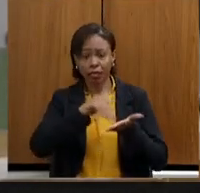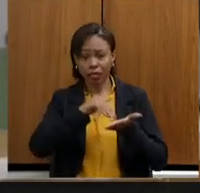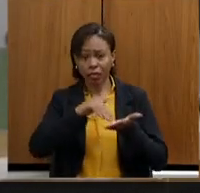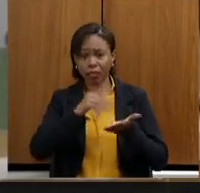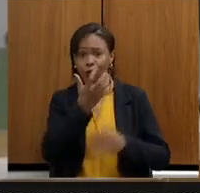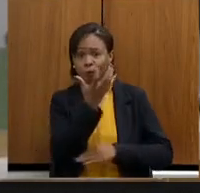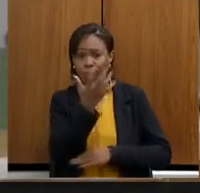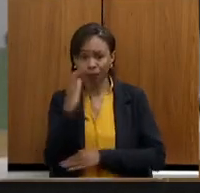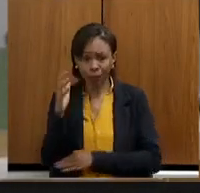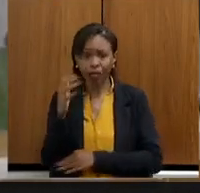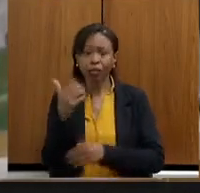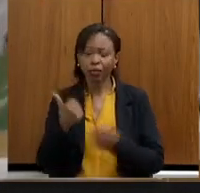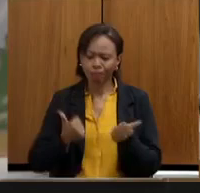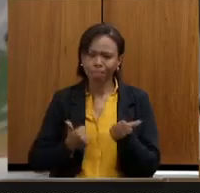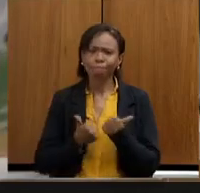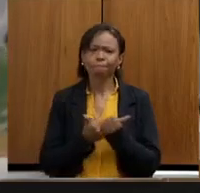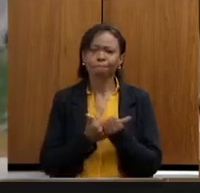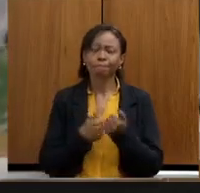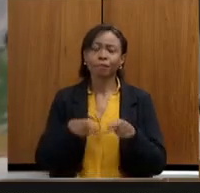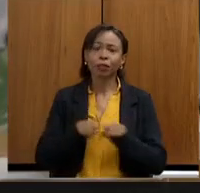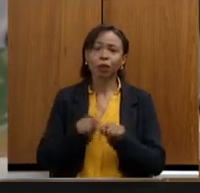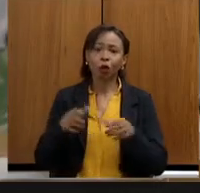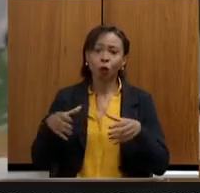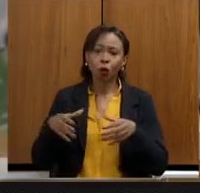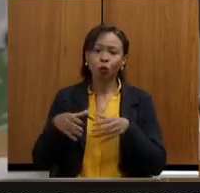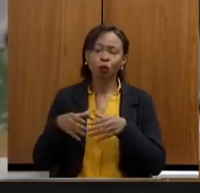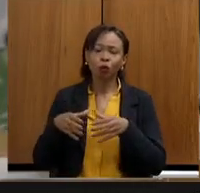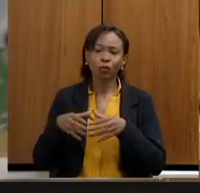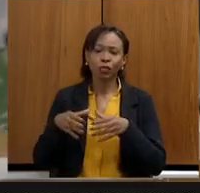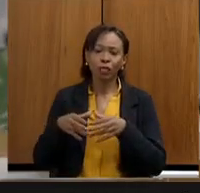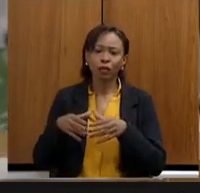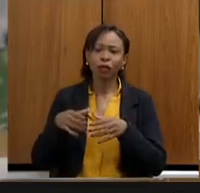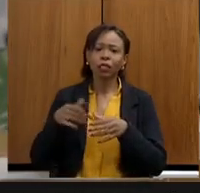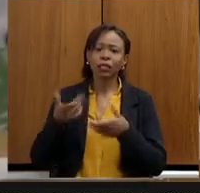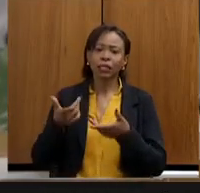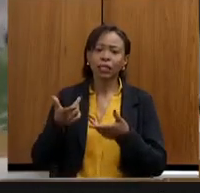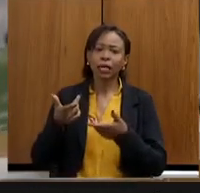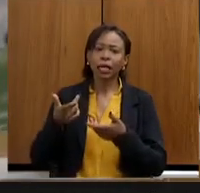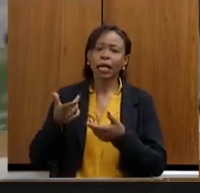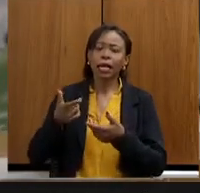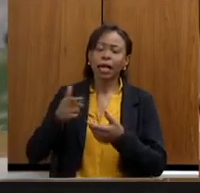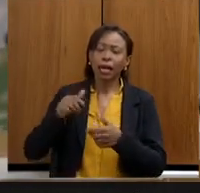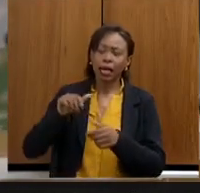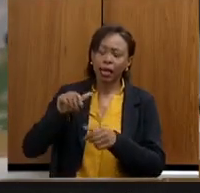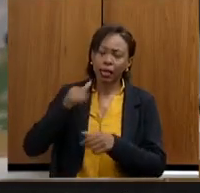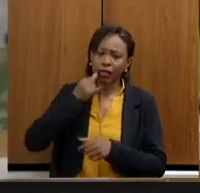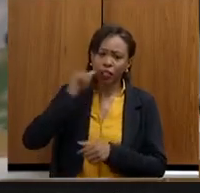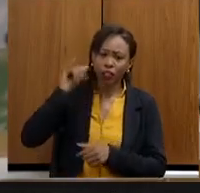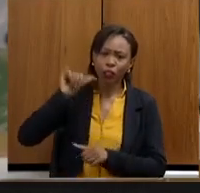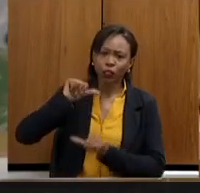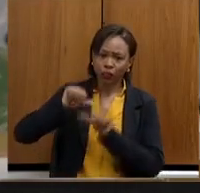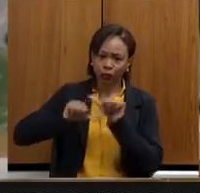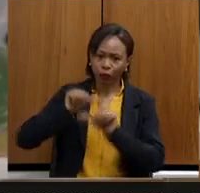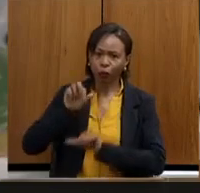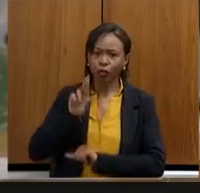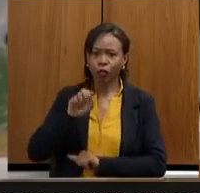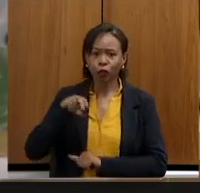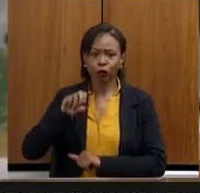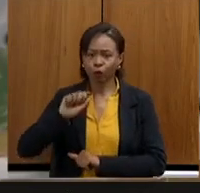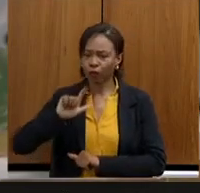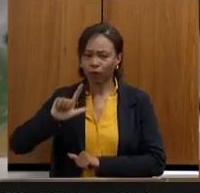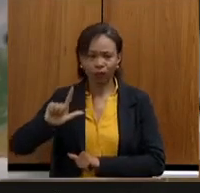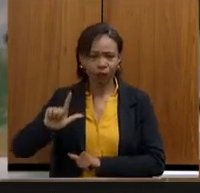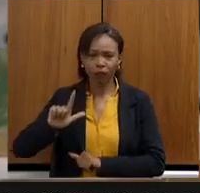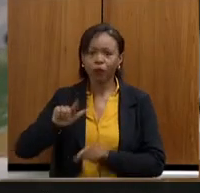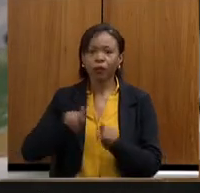a Comissão Extraordinária das Energias Renováveis e dos Recursos Rídricos, em nome da Secretaria Marília,